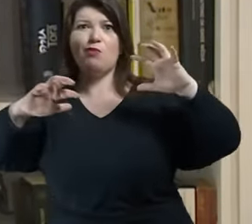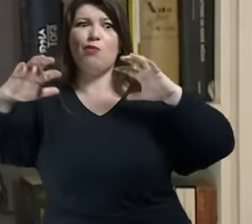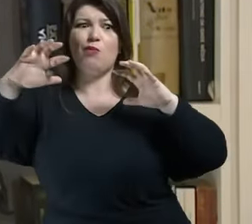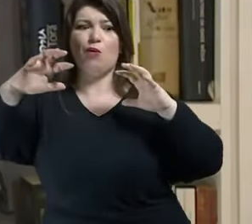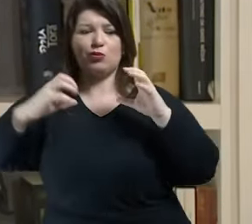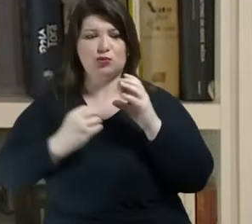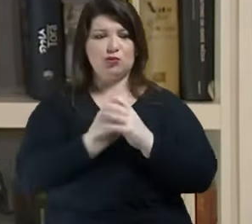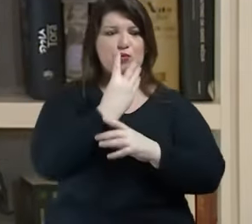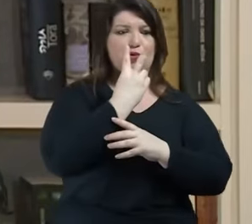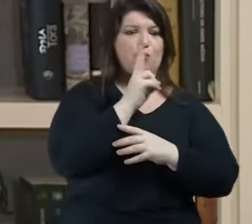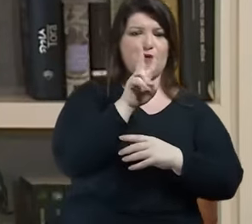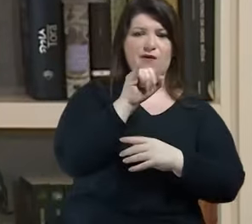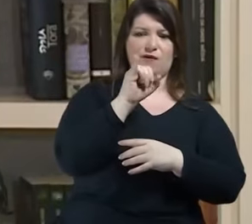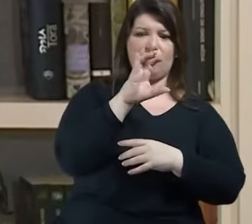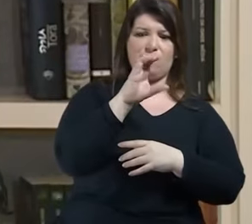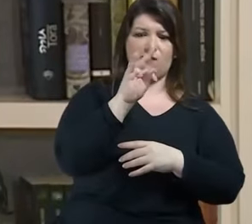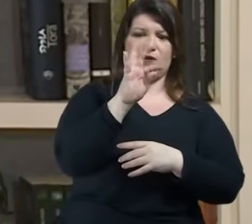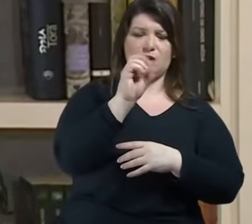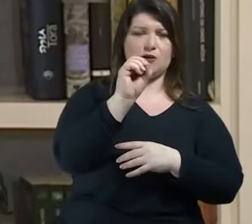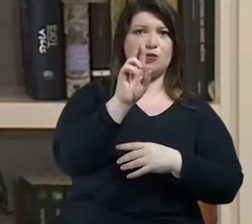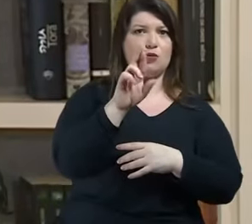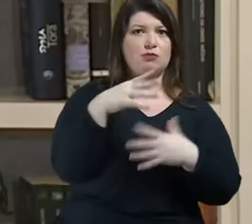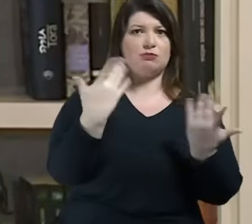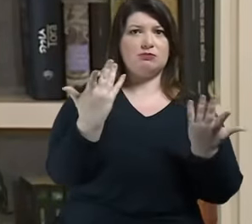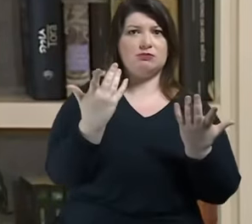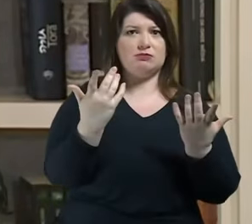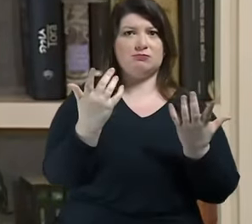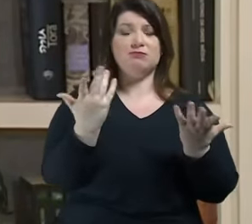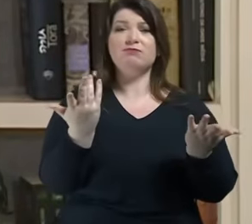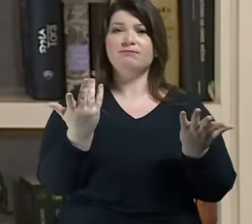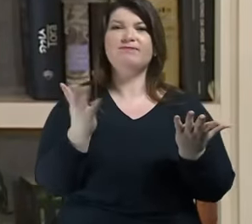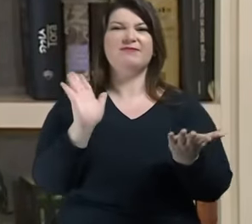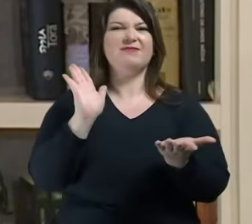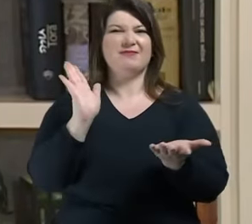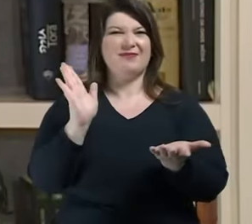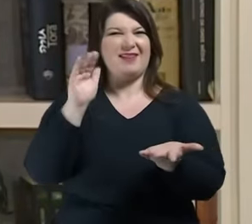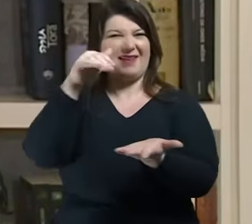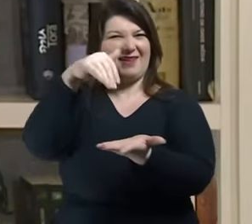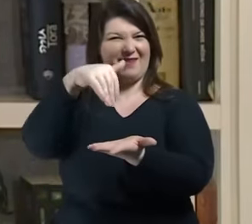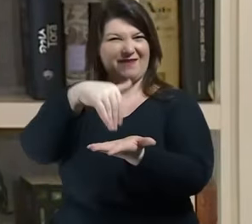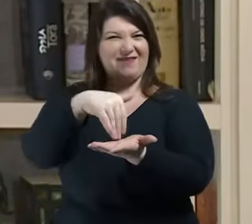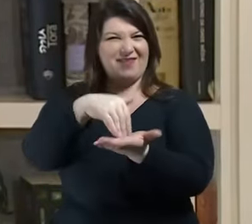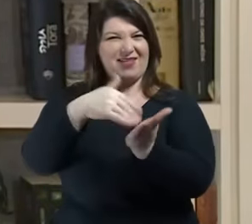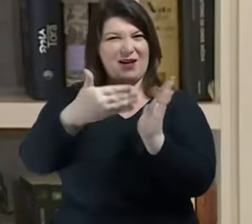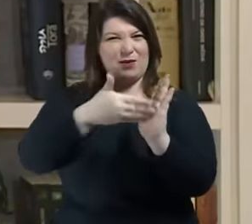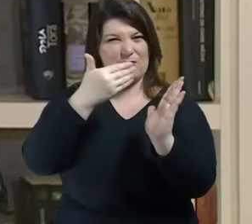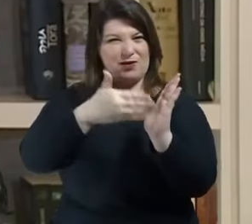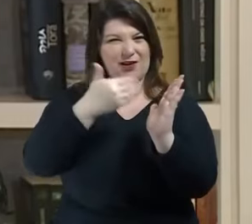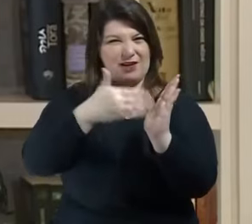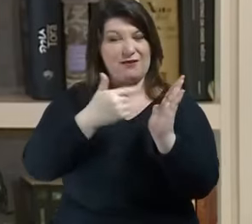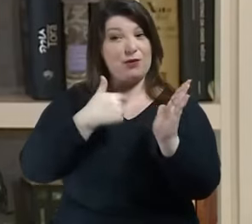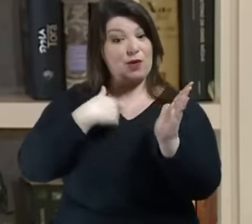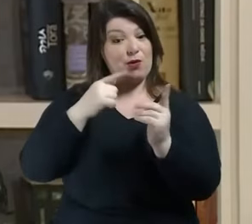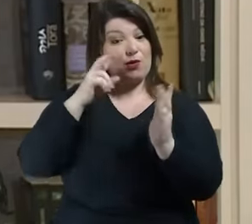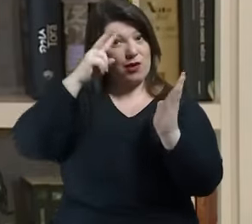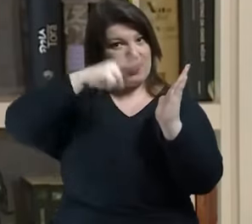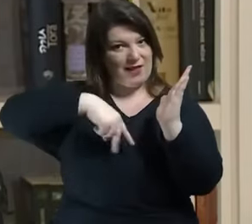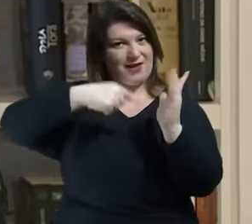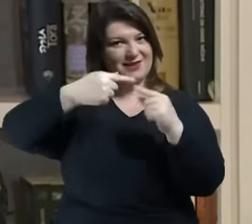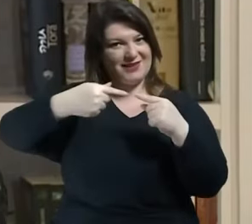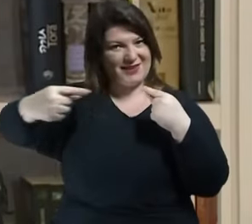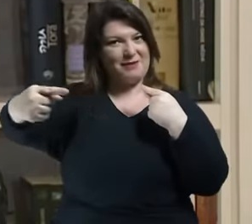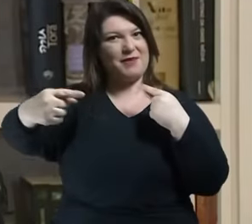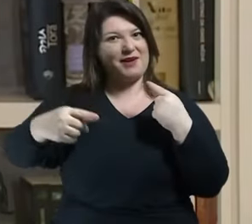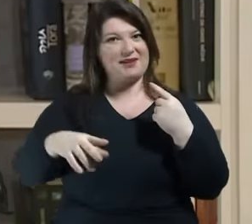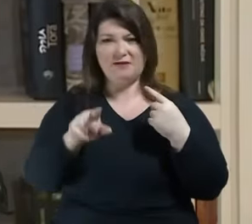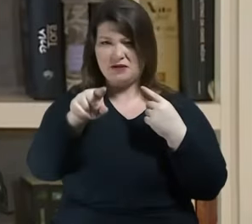é muito curioso que no final da obra que eu reli com grande prazer esta semana para quem não leu eles estão